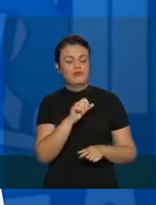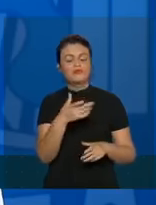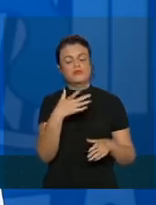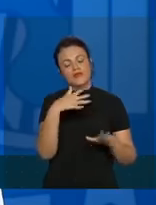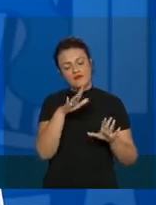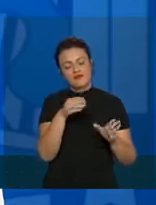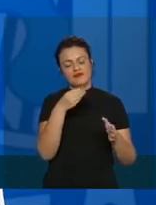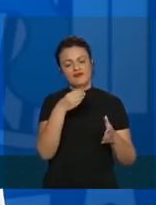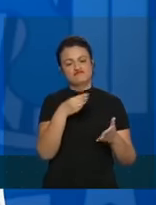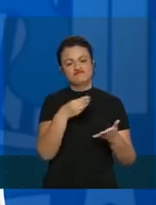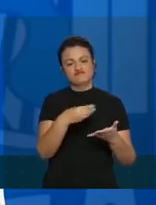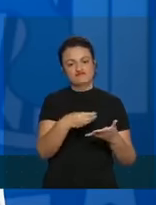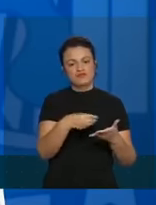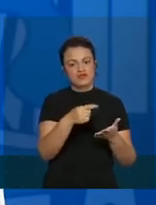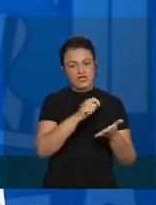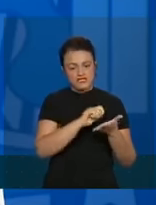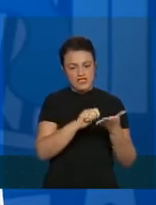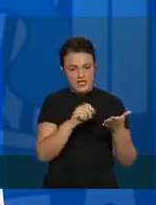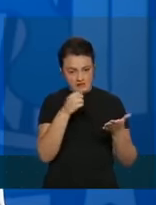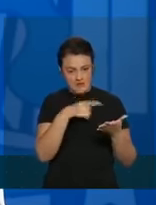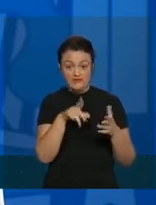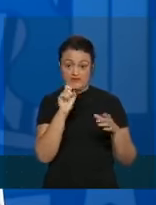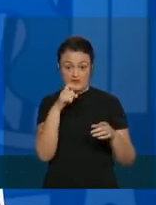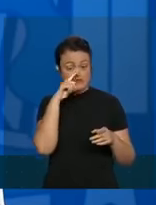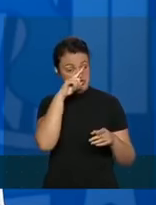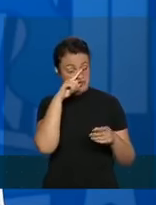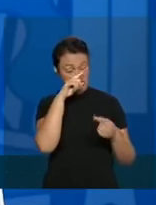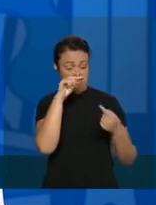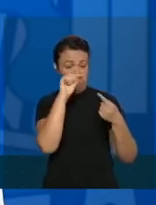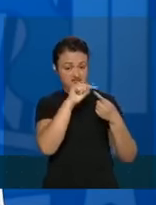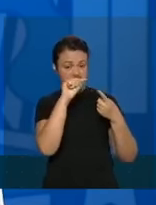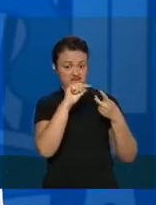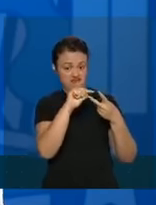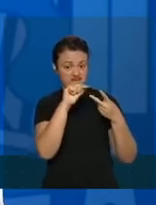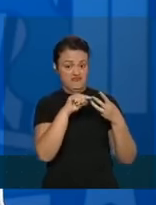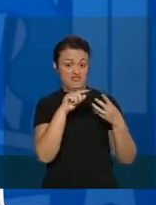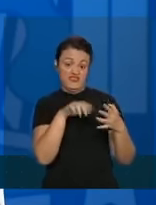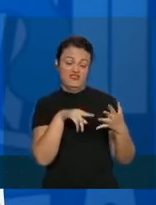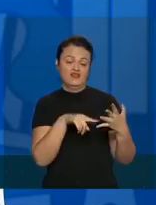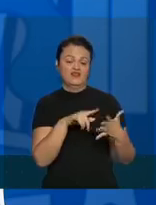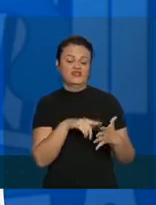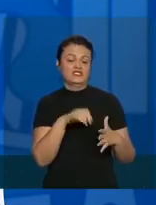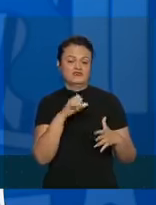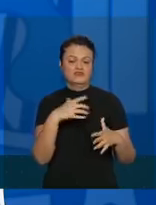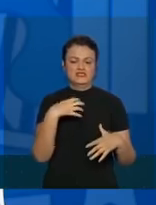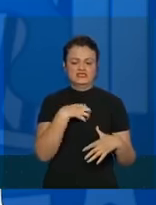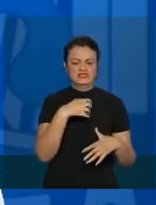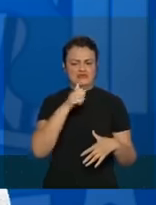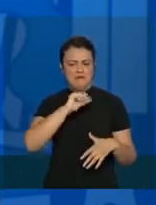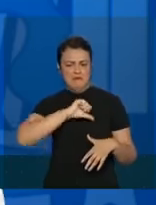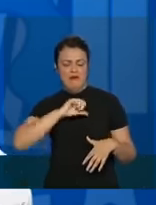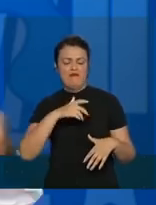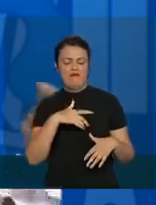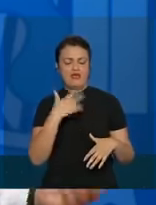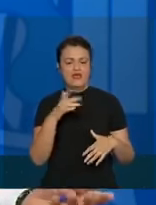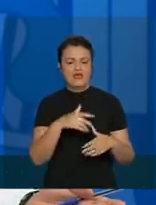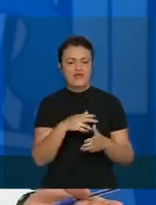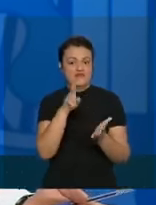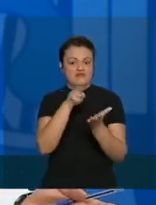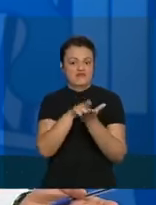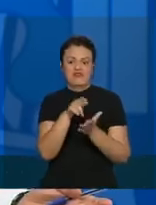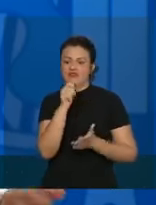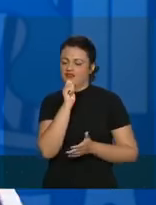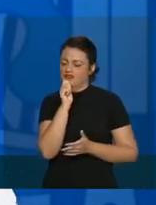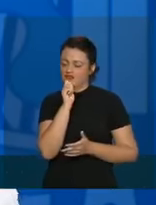esse medicamento aqui, você vai correr esse risco junto comigo, se você tiver um mal-estar. Eu não posso te internar